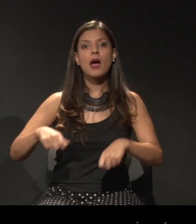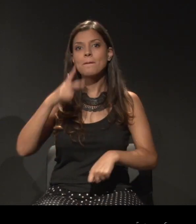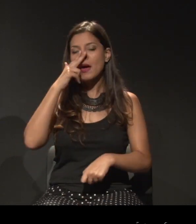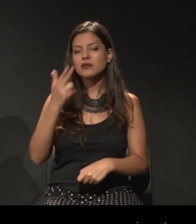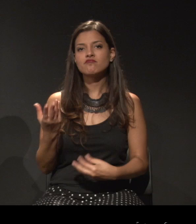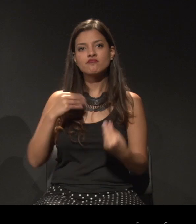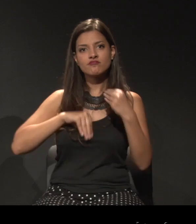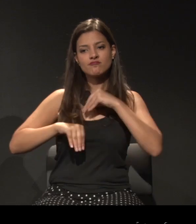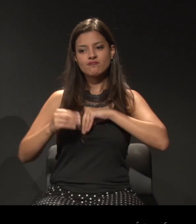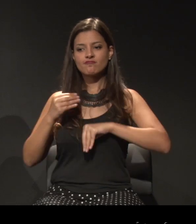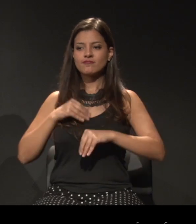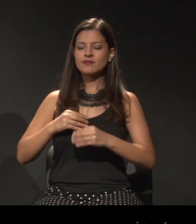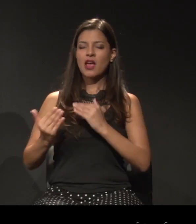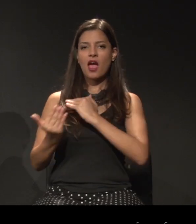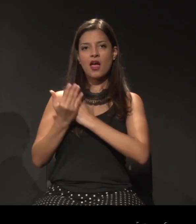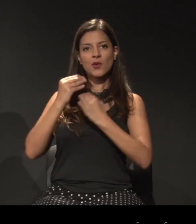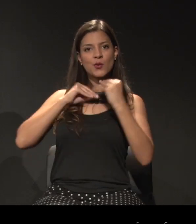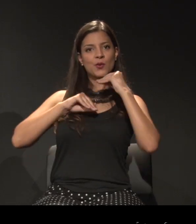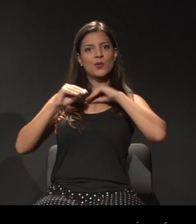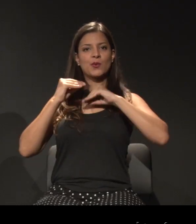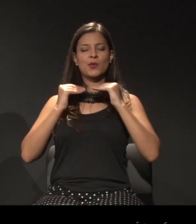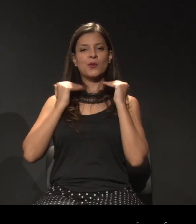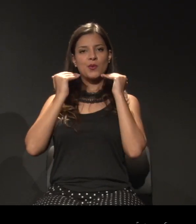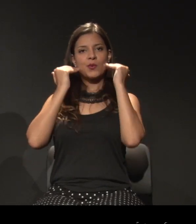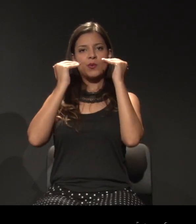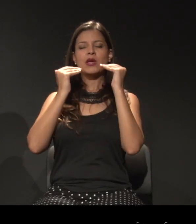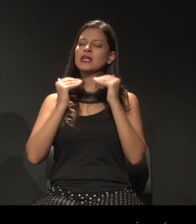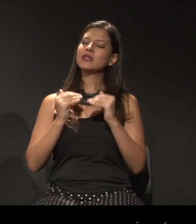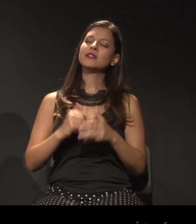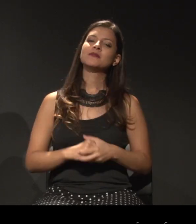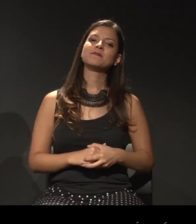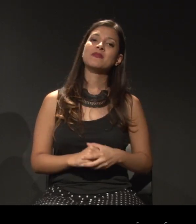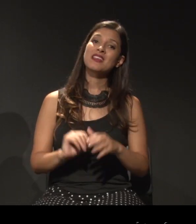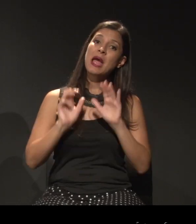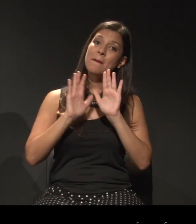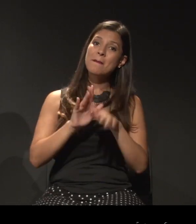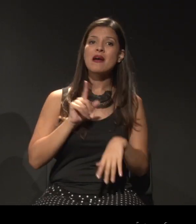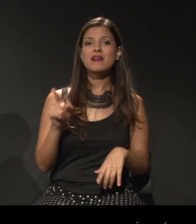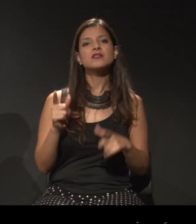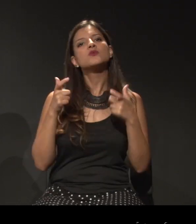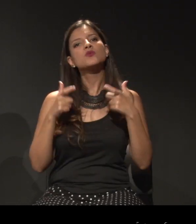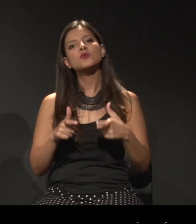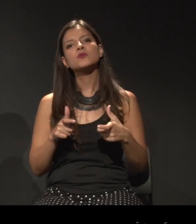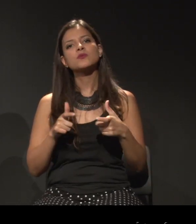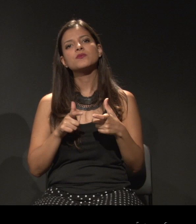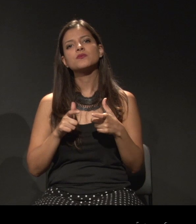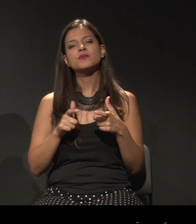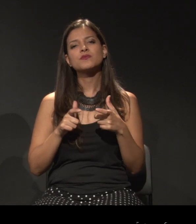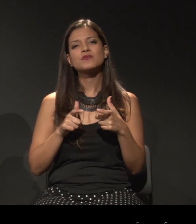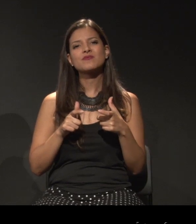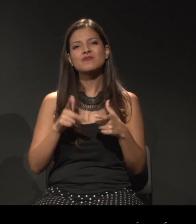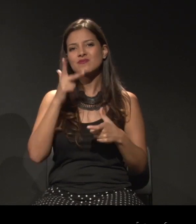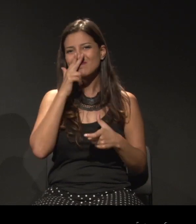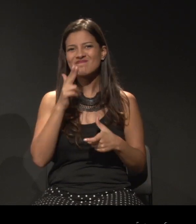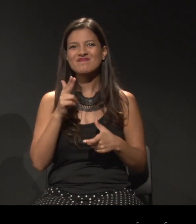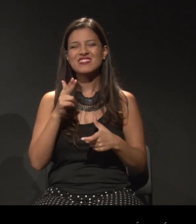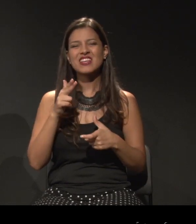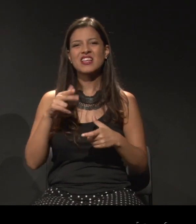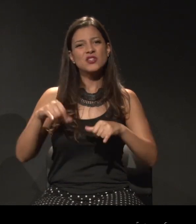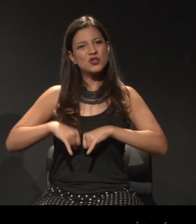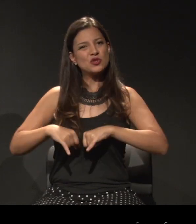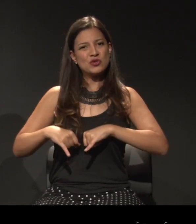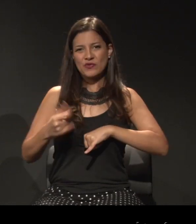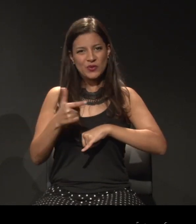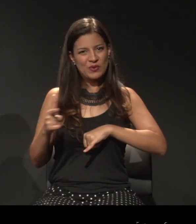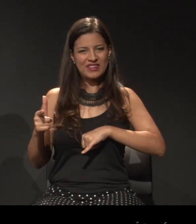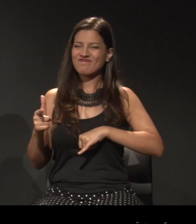constantemente. Mas não é um lugar também que não seja doloroso, porque a